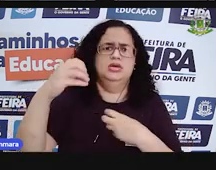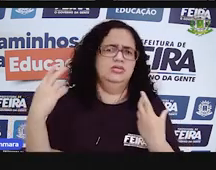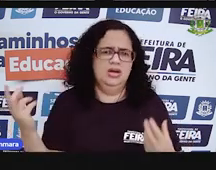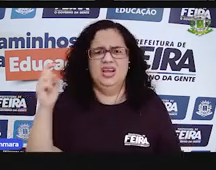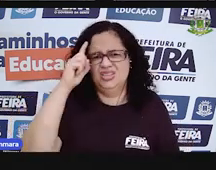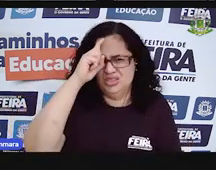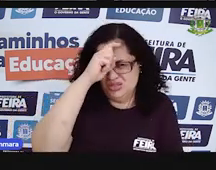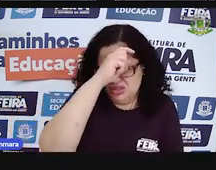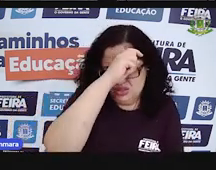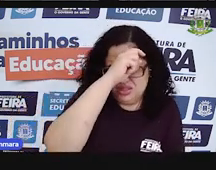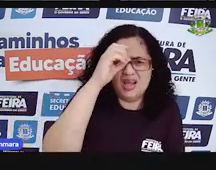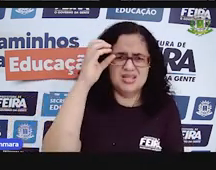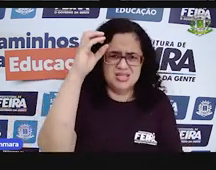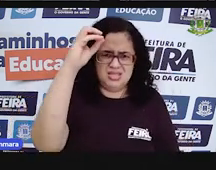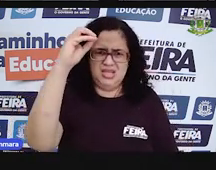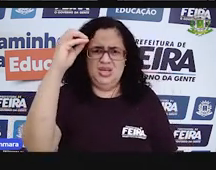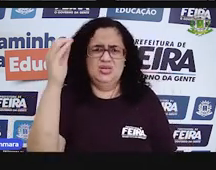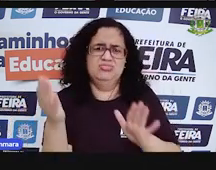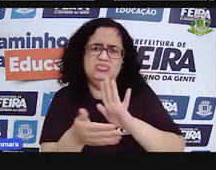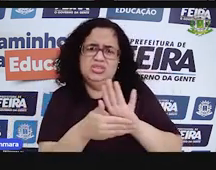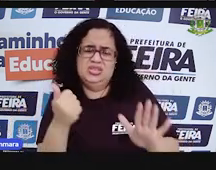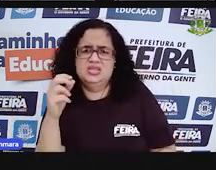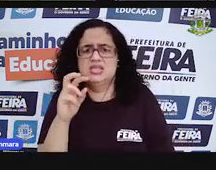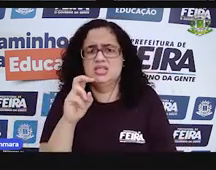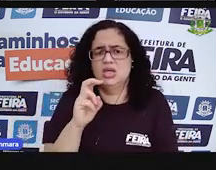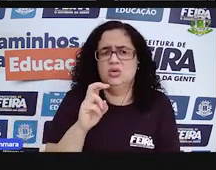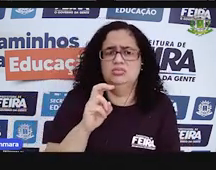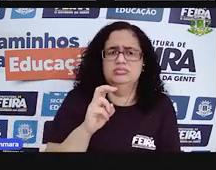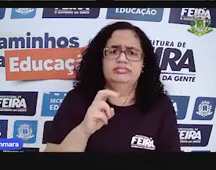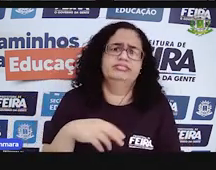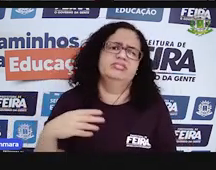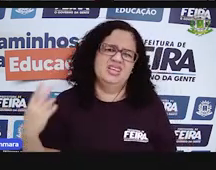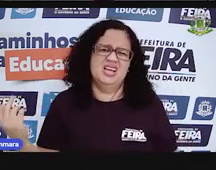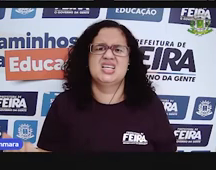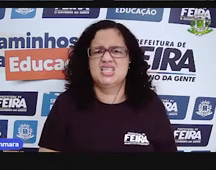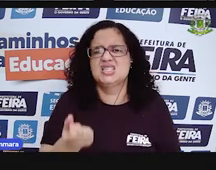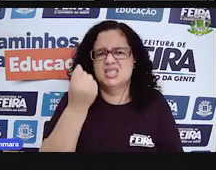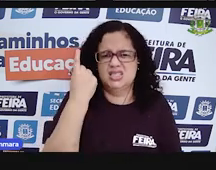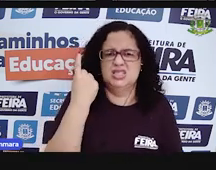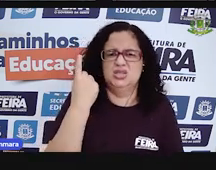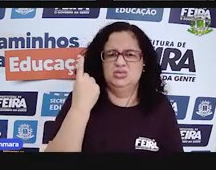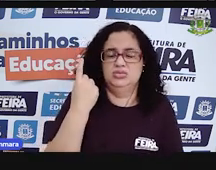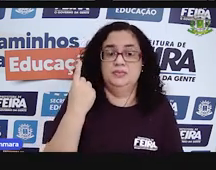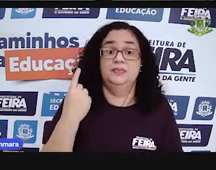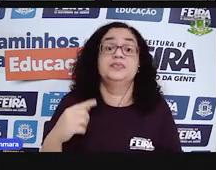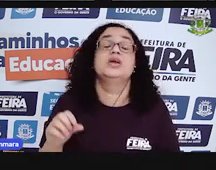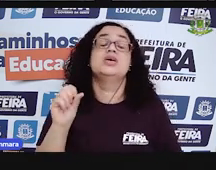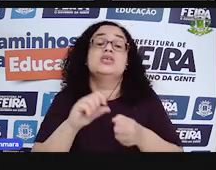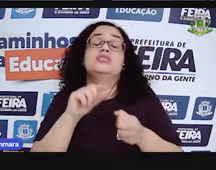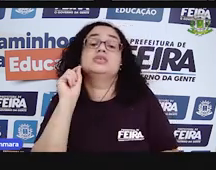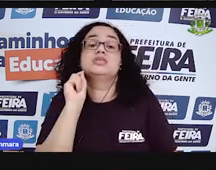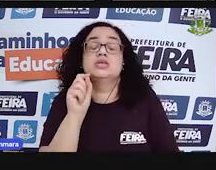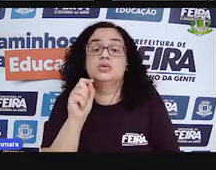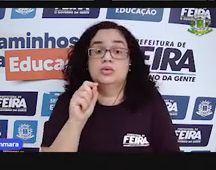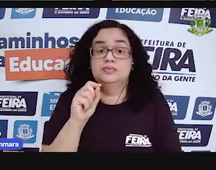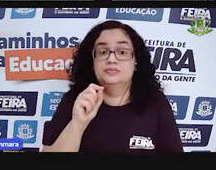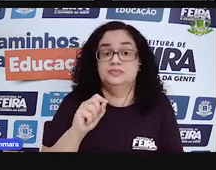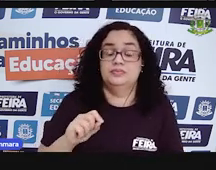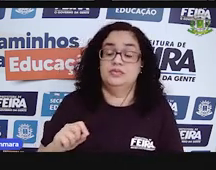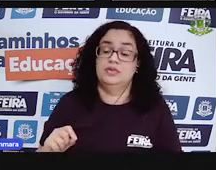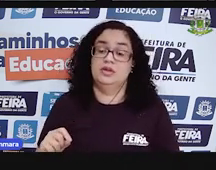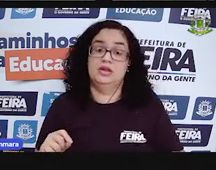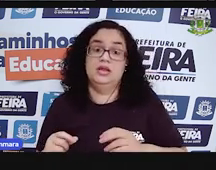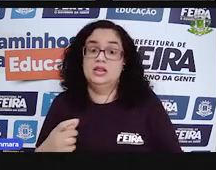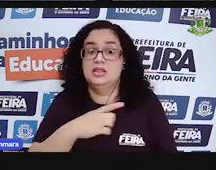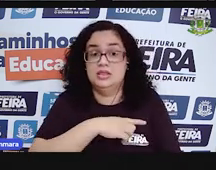Complicado, né? De 0 tirar 5. Hum, esquisito. Então, o é a gente vai fazer? A gente vai no